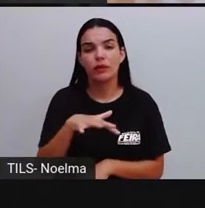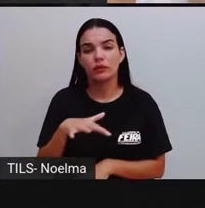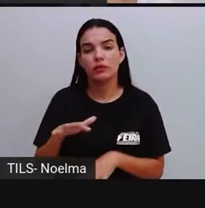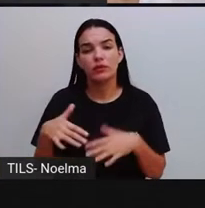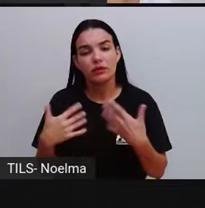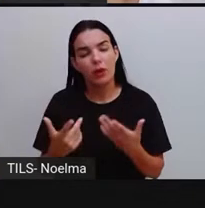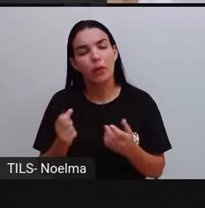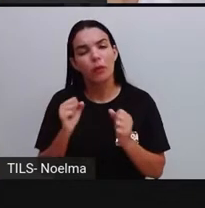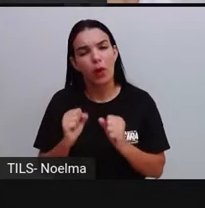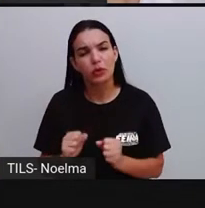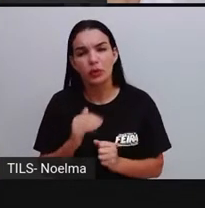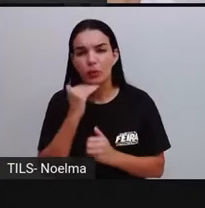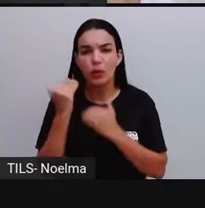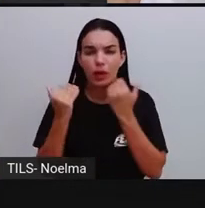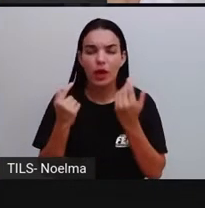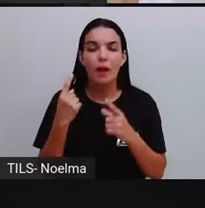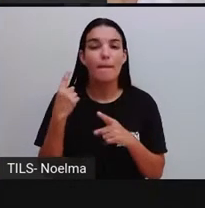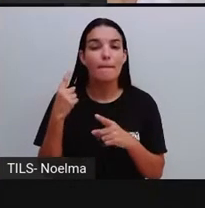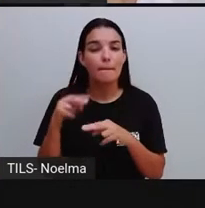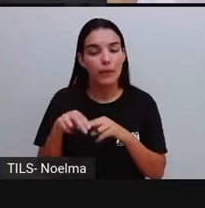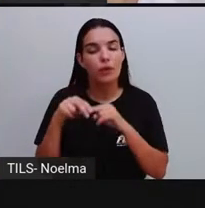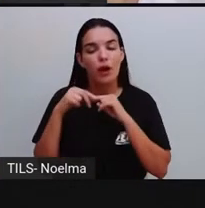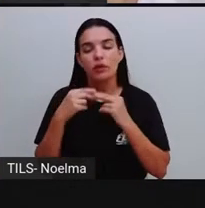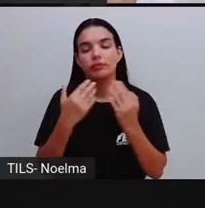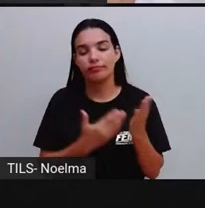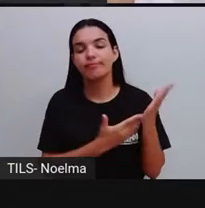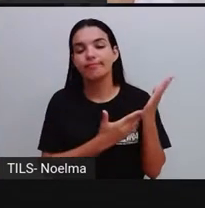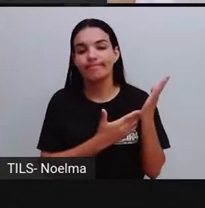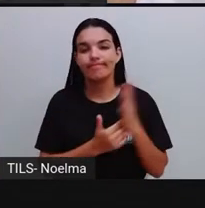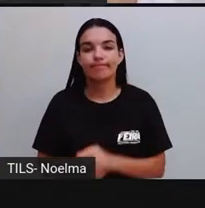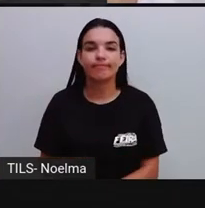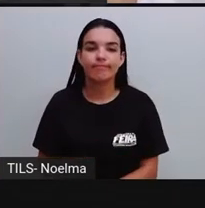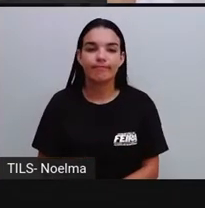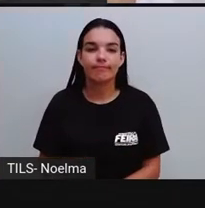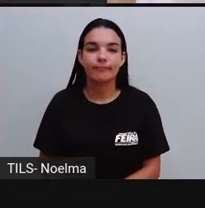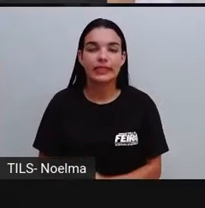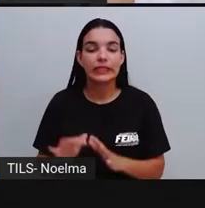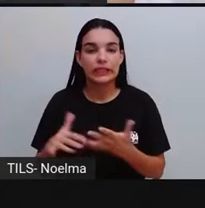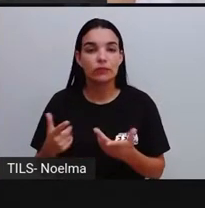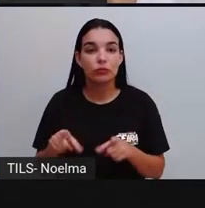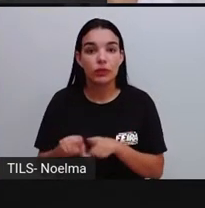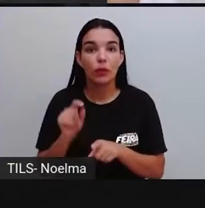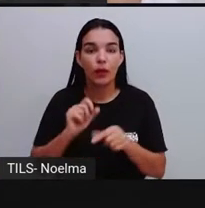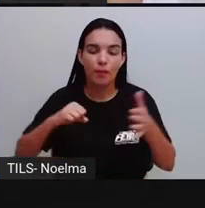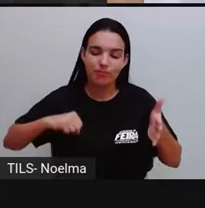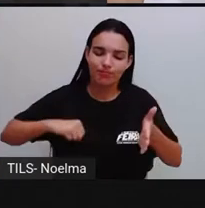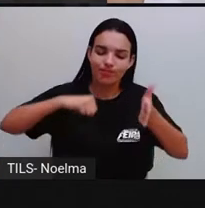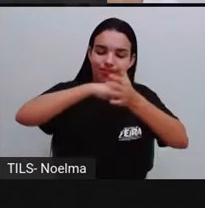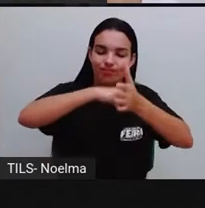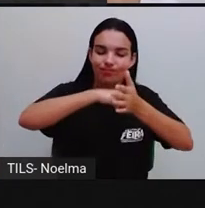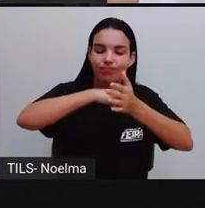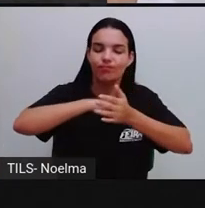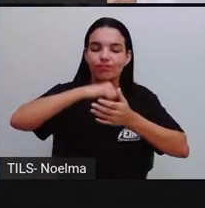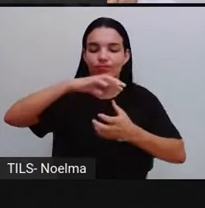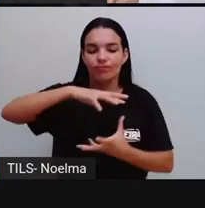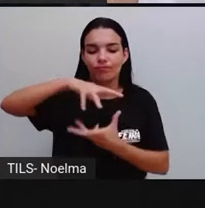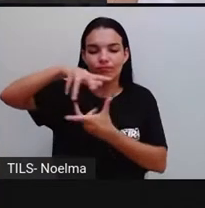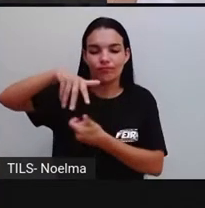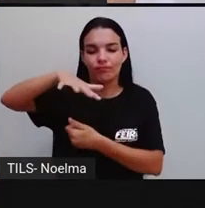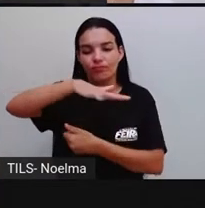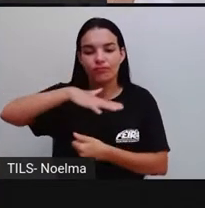acabam morrendo por causa disso, tá? E aí provoca um grande impacto ambiental e até mesmo um